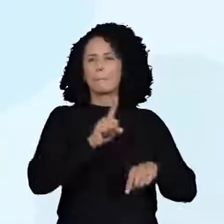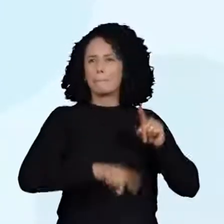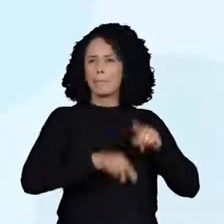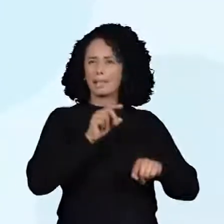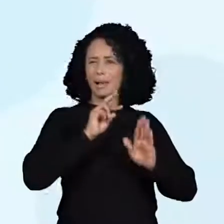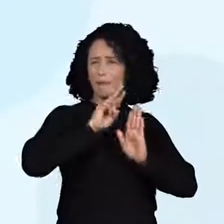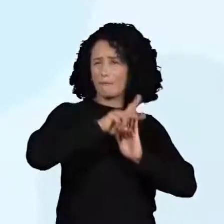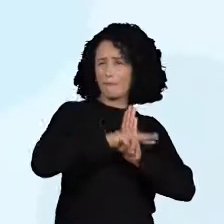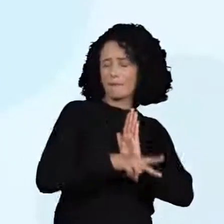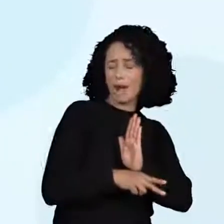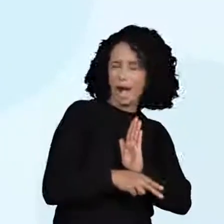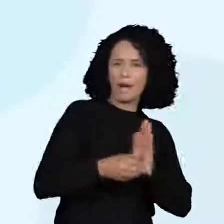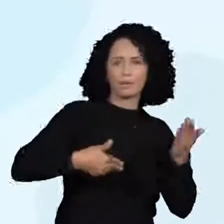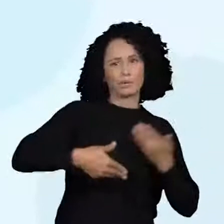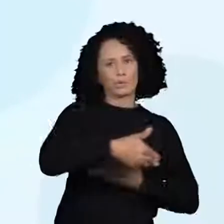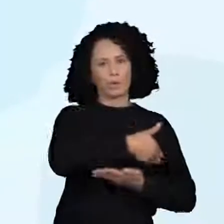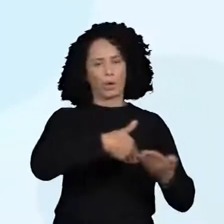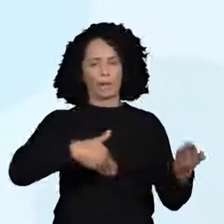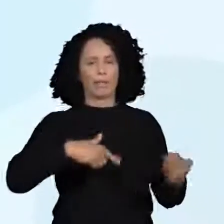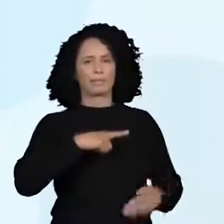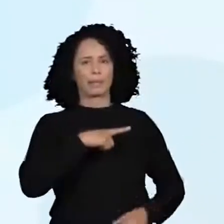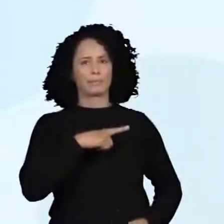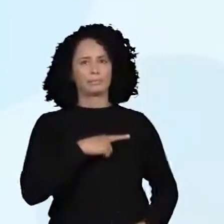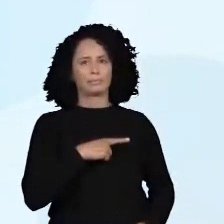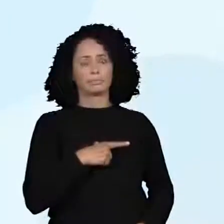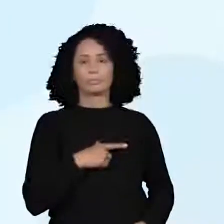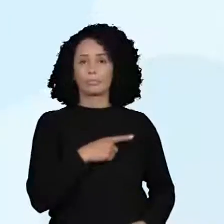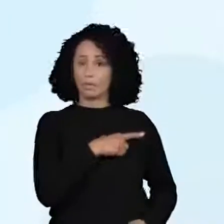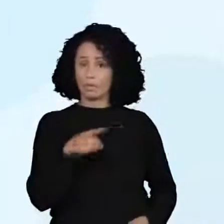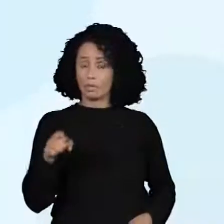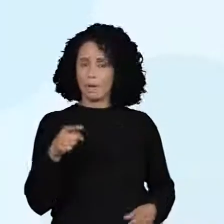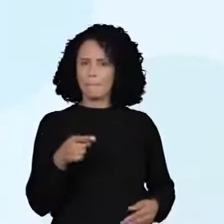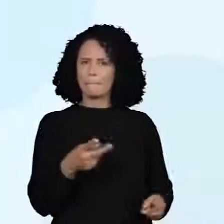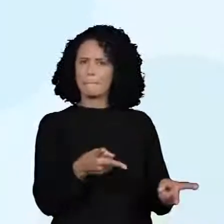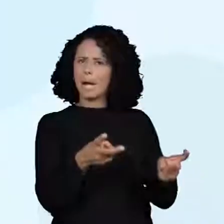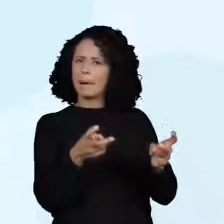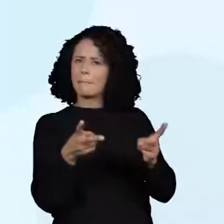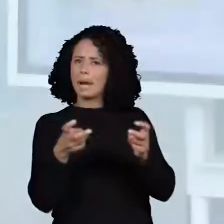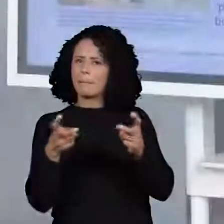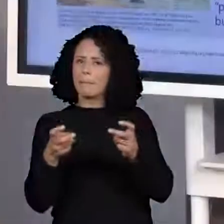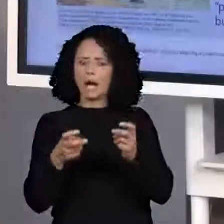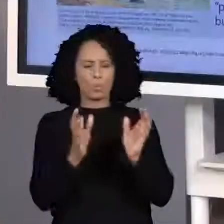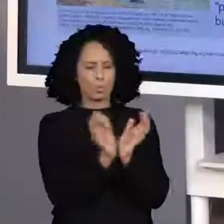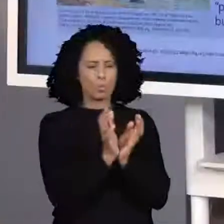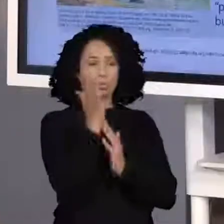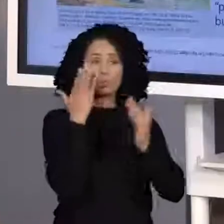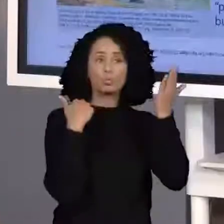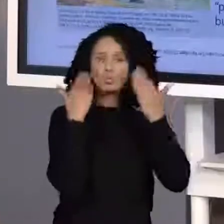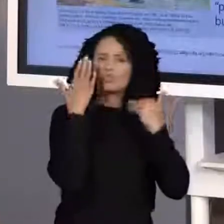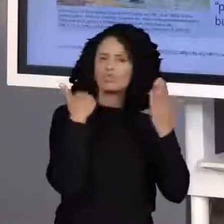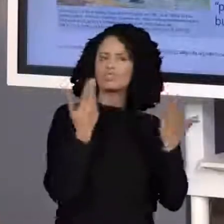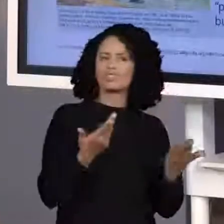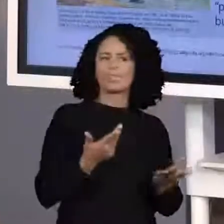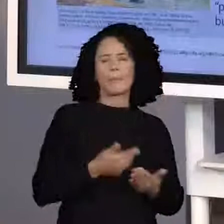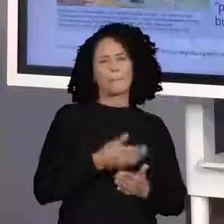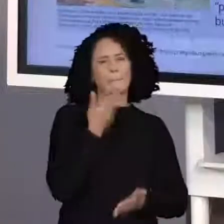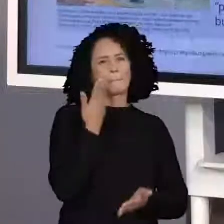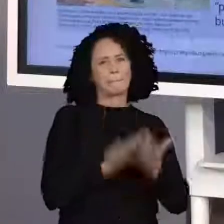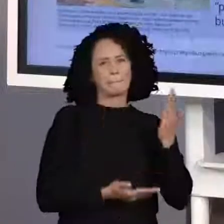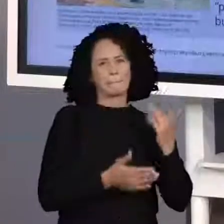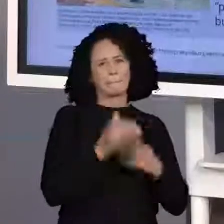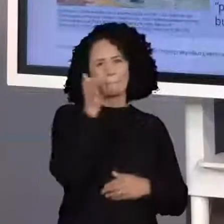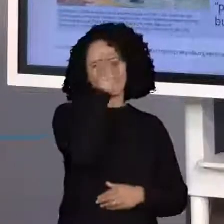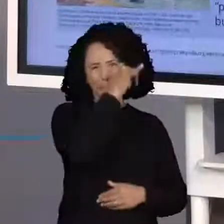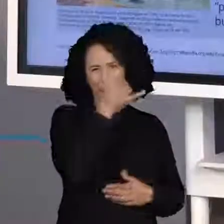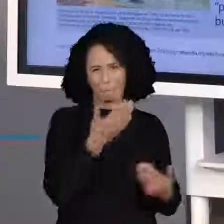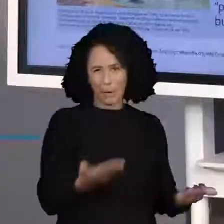e linquilharias. Muito bem. Então, aí a gente começa a perceber que os indígenas acabam perdendo nessa história,